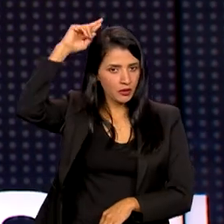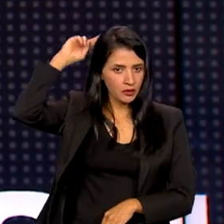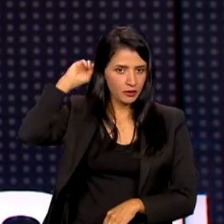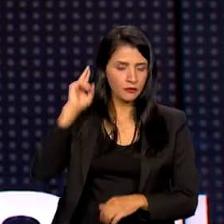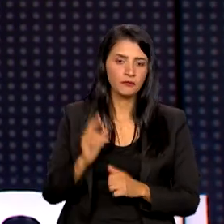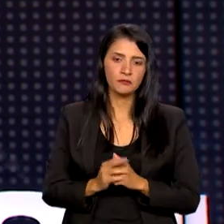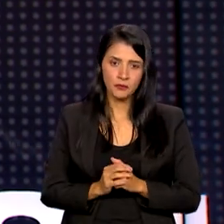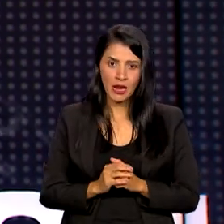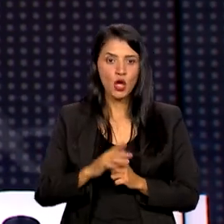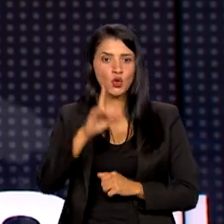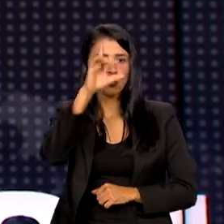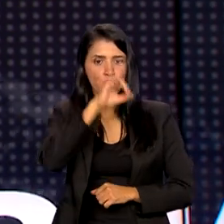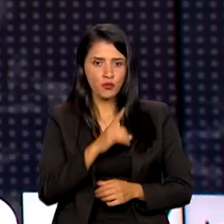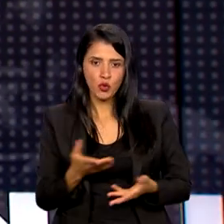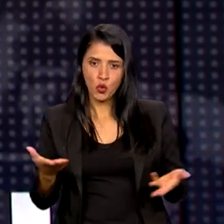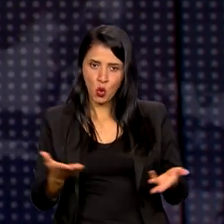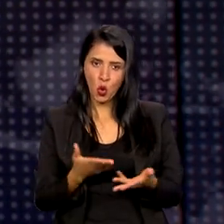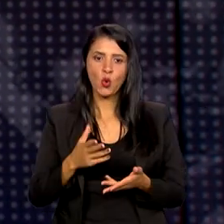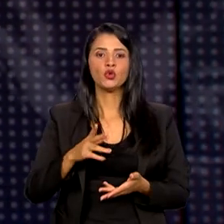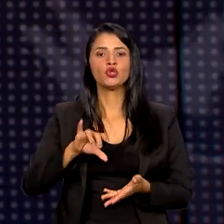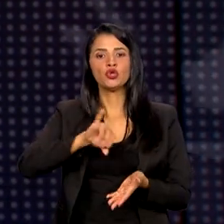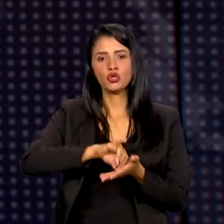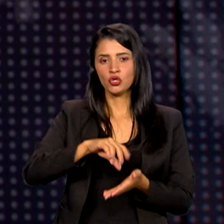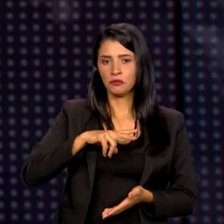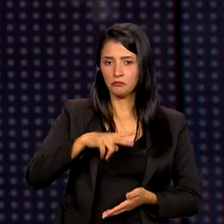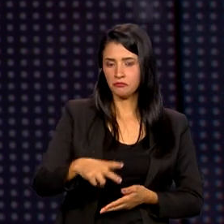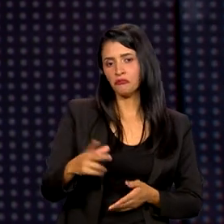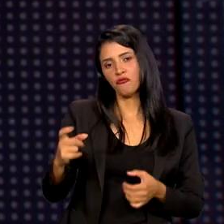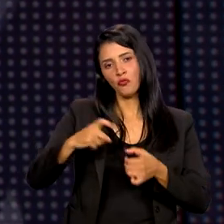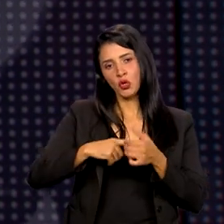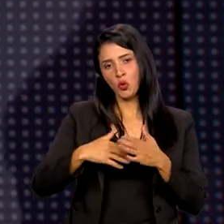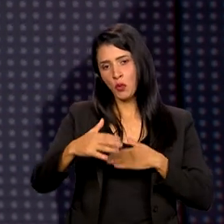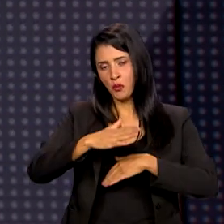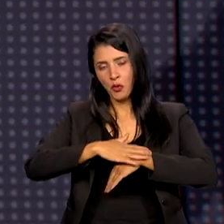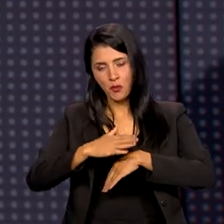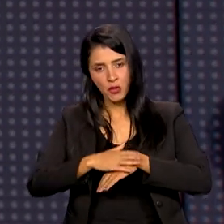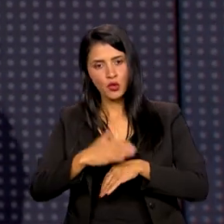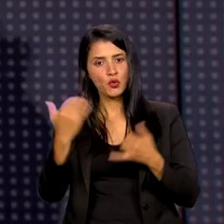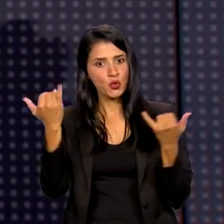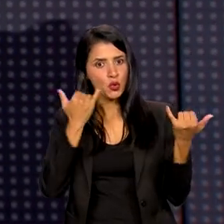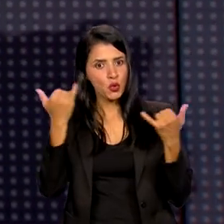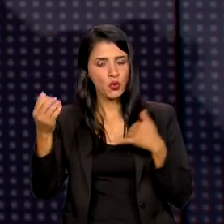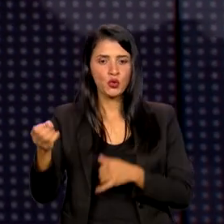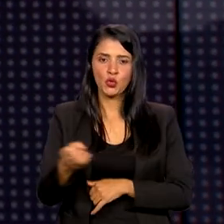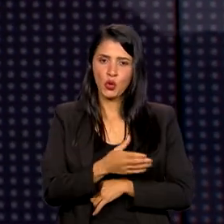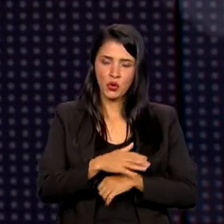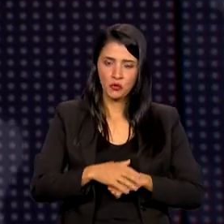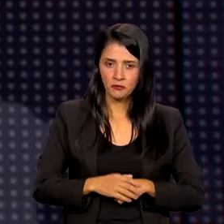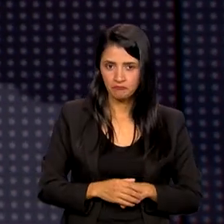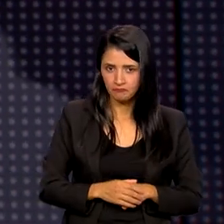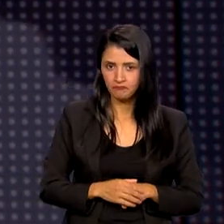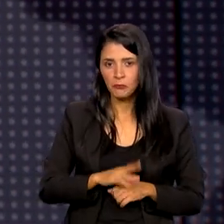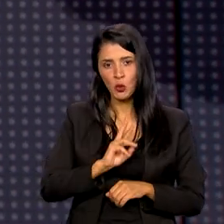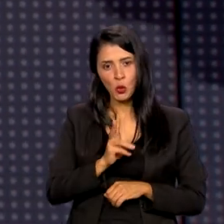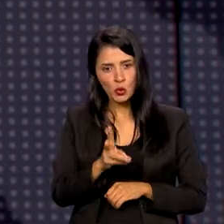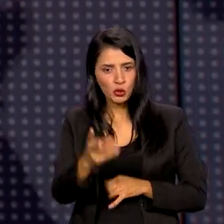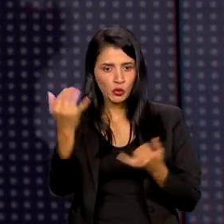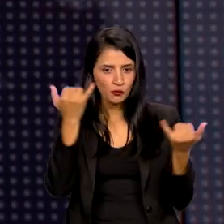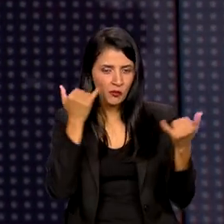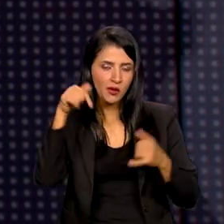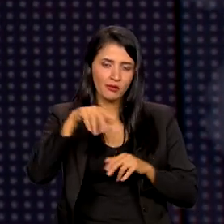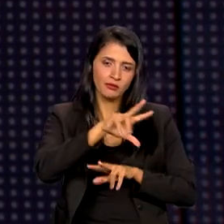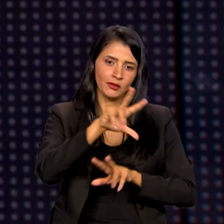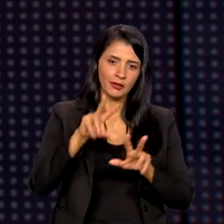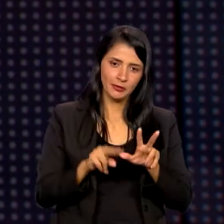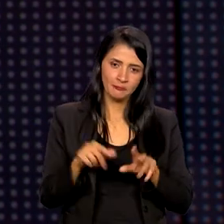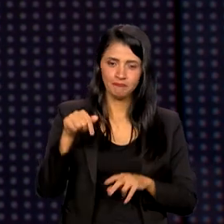Franco, neste domingo, em Lisboa. Podemos voltar a qualquer momento com novas informações. Continue bem informado